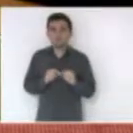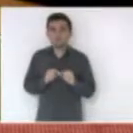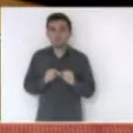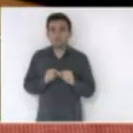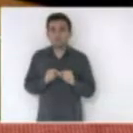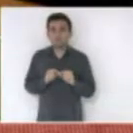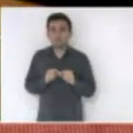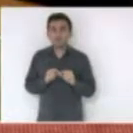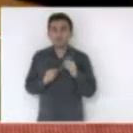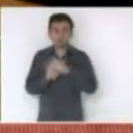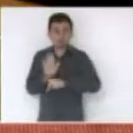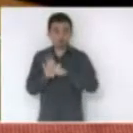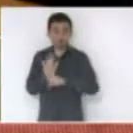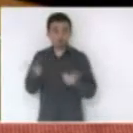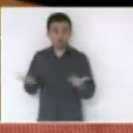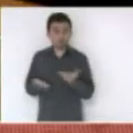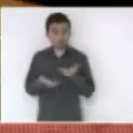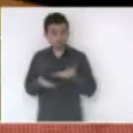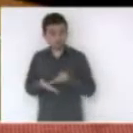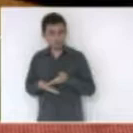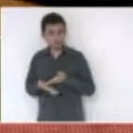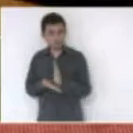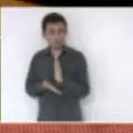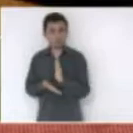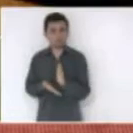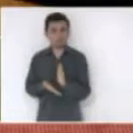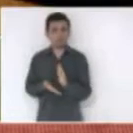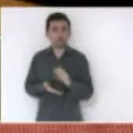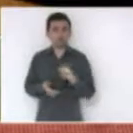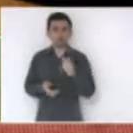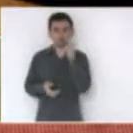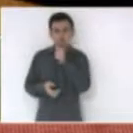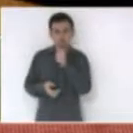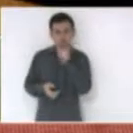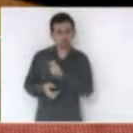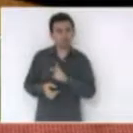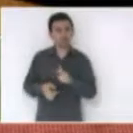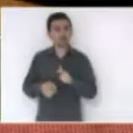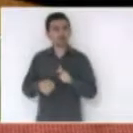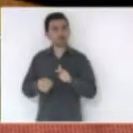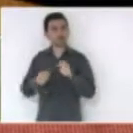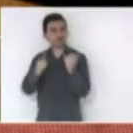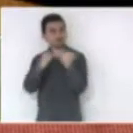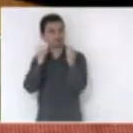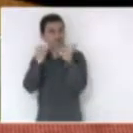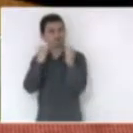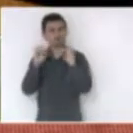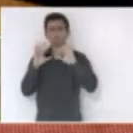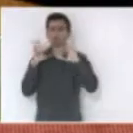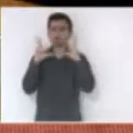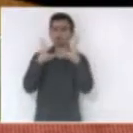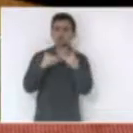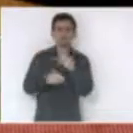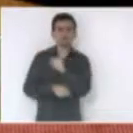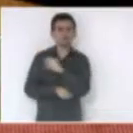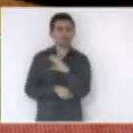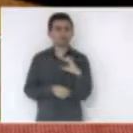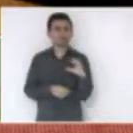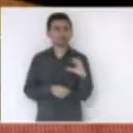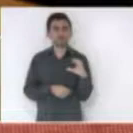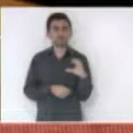projeto que nós vamos aprovar nós vamos ter subestação em toda Santa Catarina na melhor qualidade